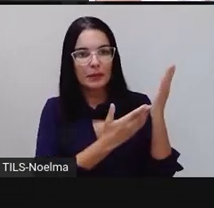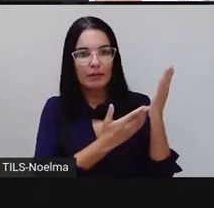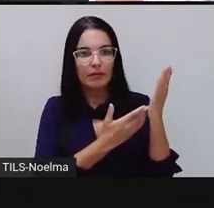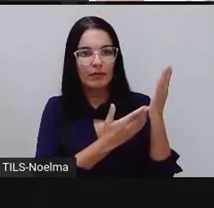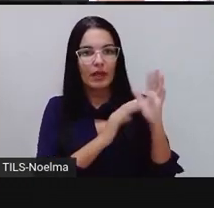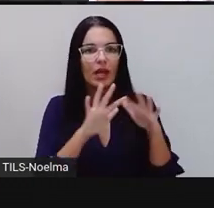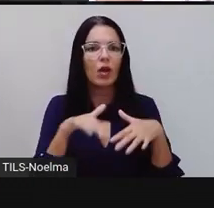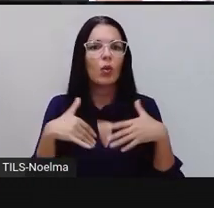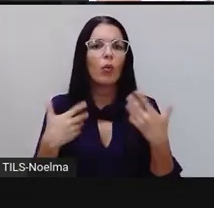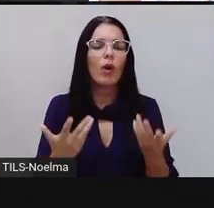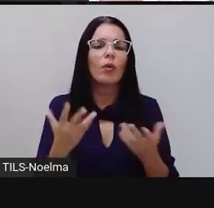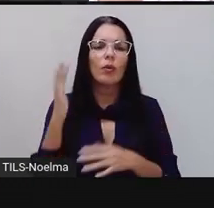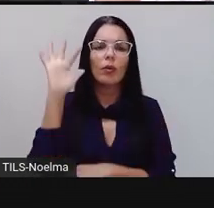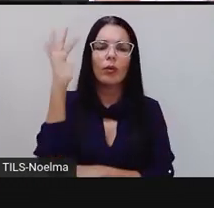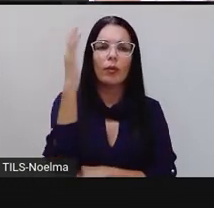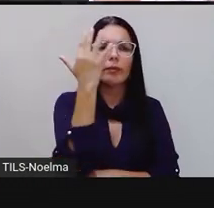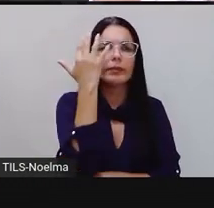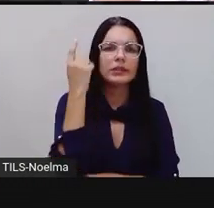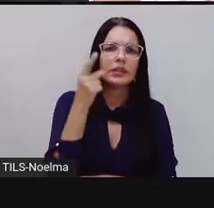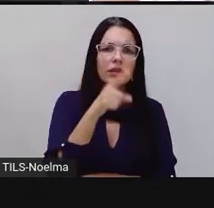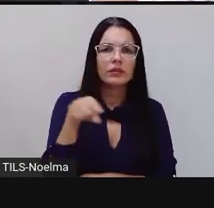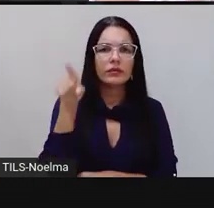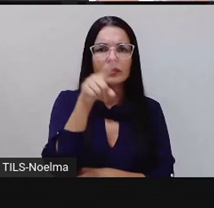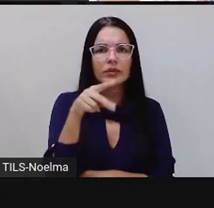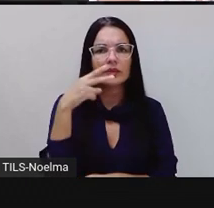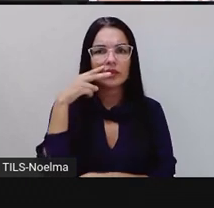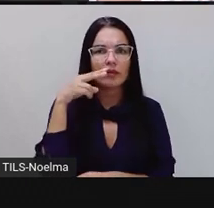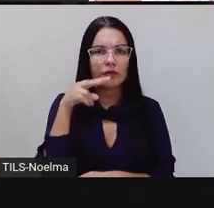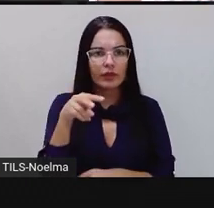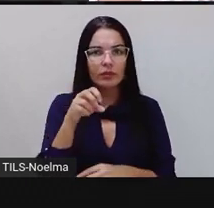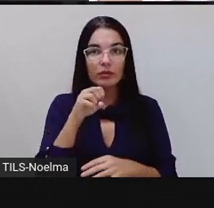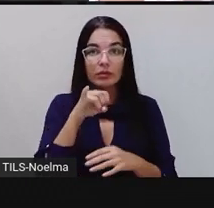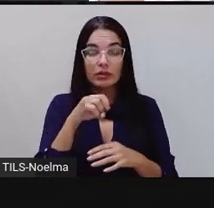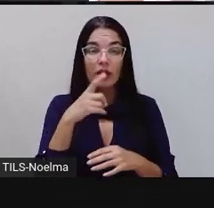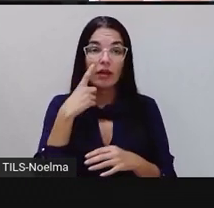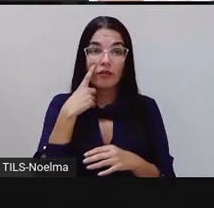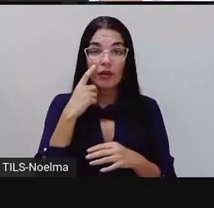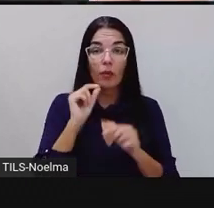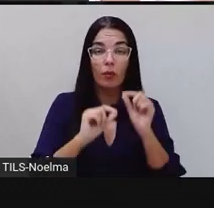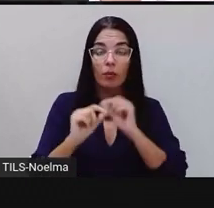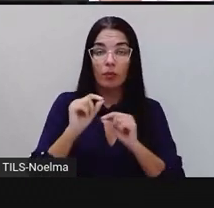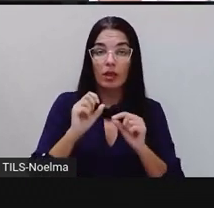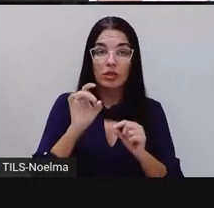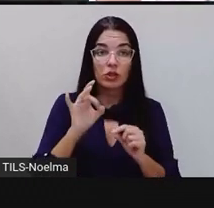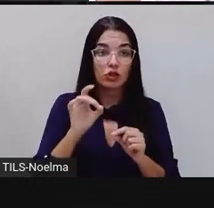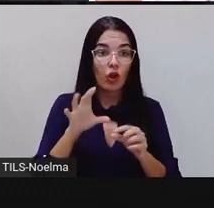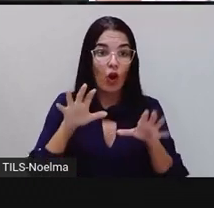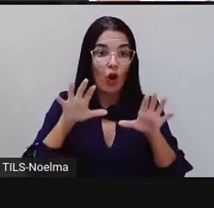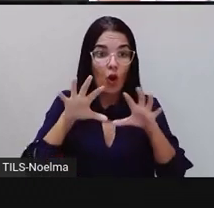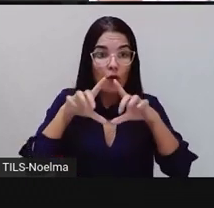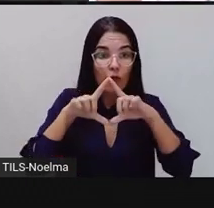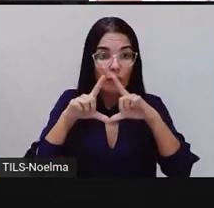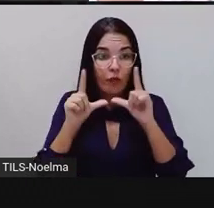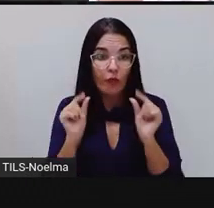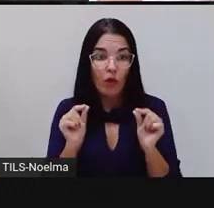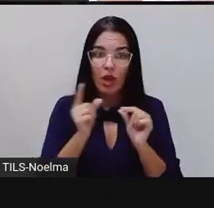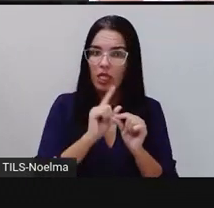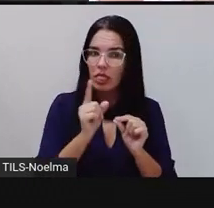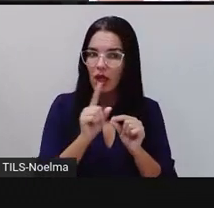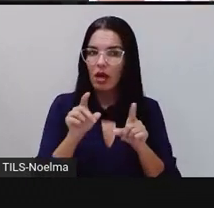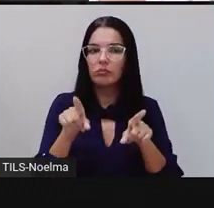quais são as plantas, pró? Vocês viram, né, que quando a gente fala de planta, a gente não tá falando só de folha, certo?